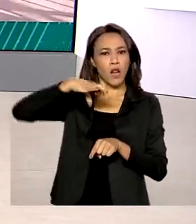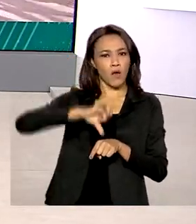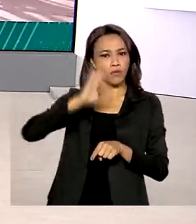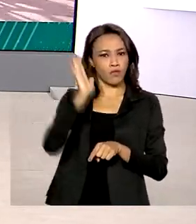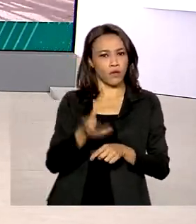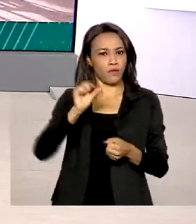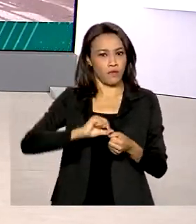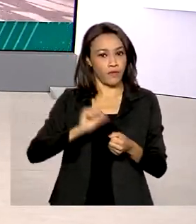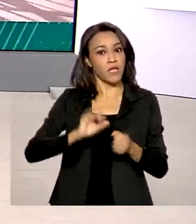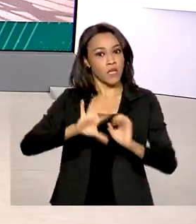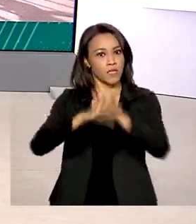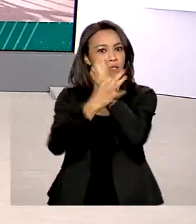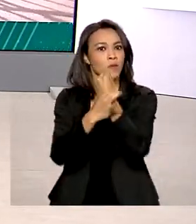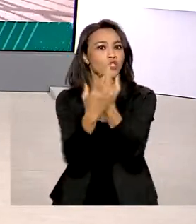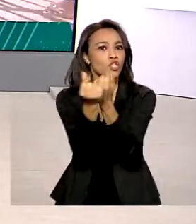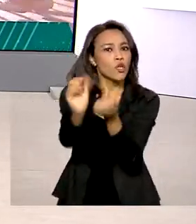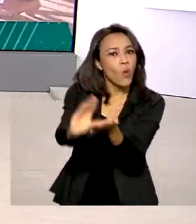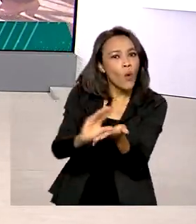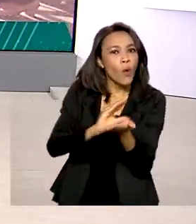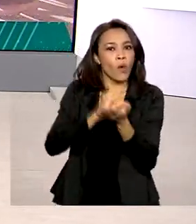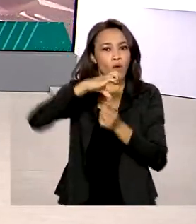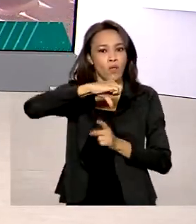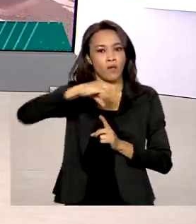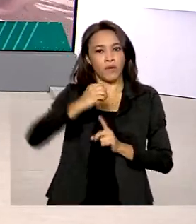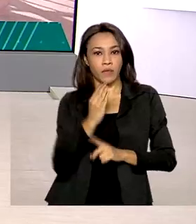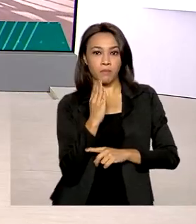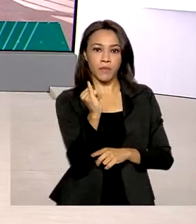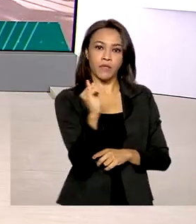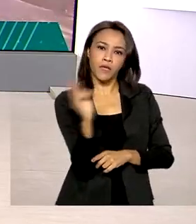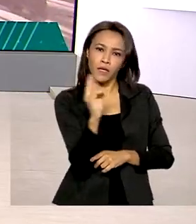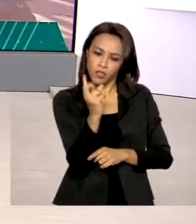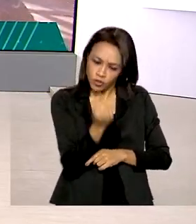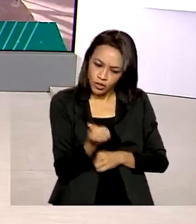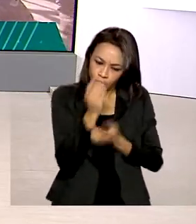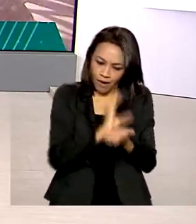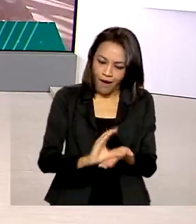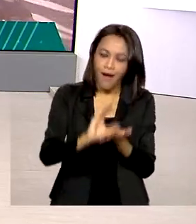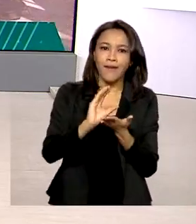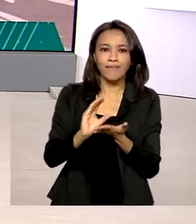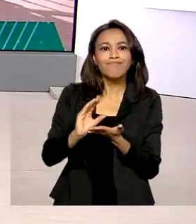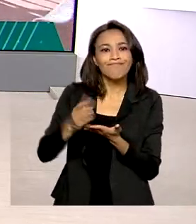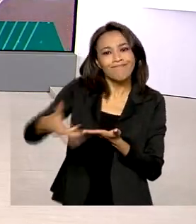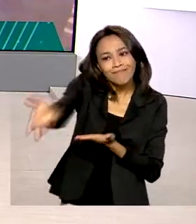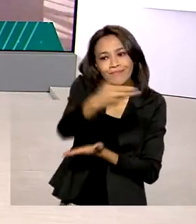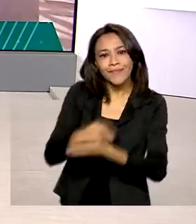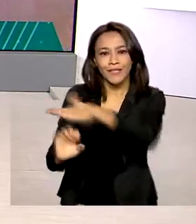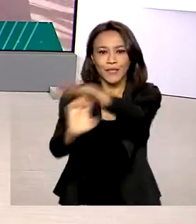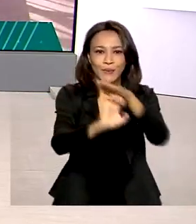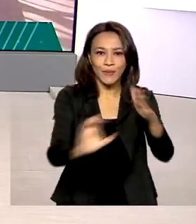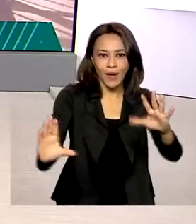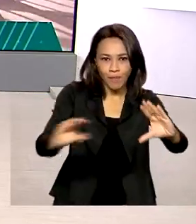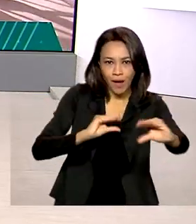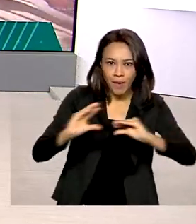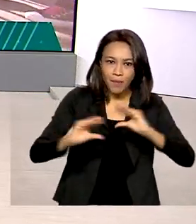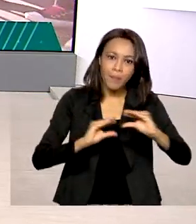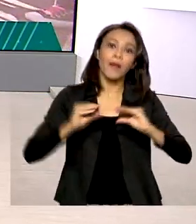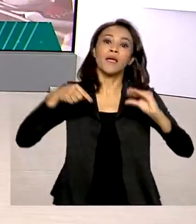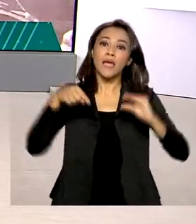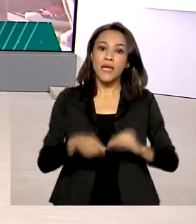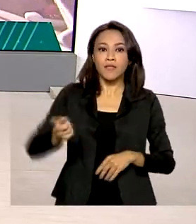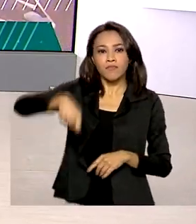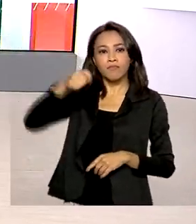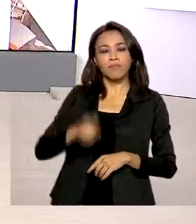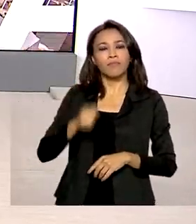foram assegurados cerca de R$ 90 bilhões em investimentos privados. Os leilões de aeroportos vão entrar na